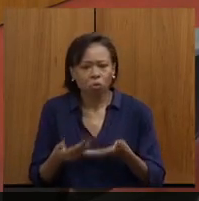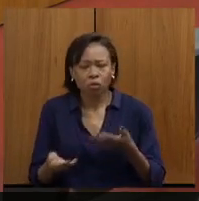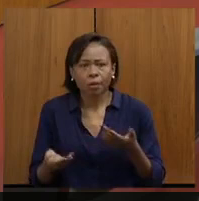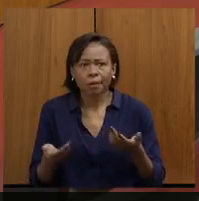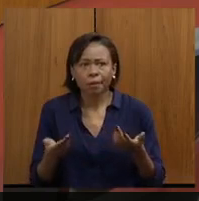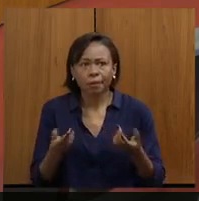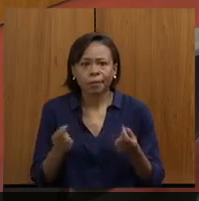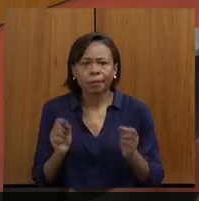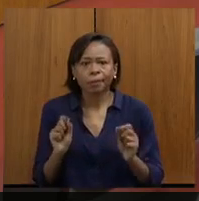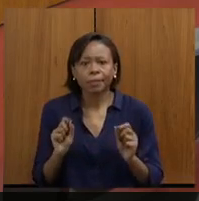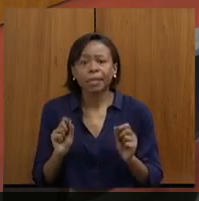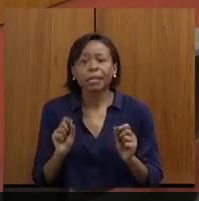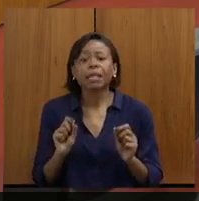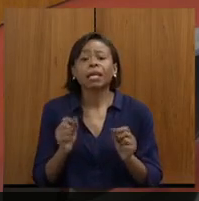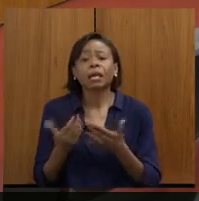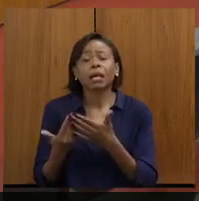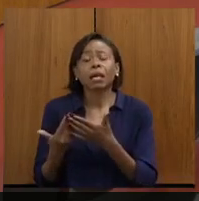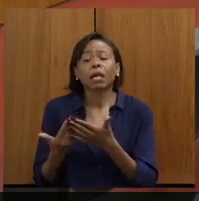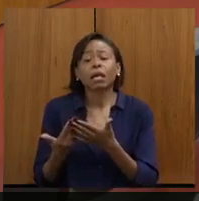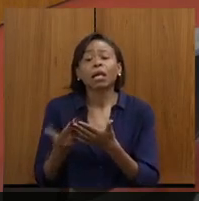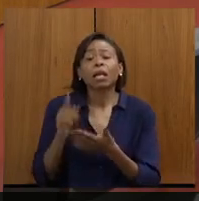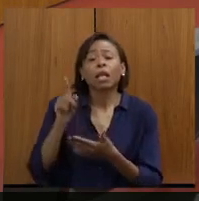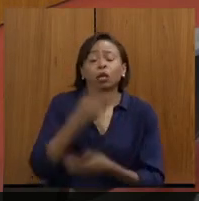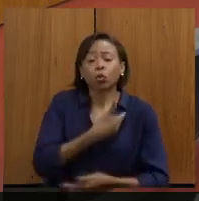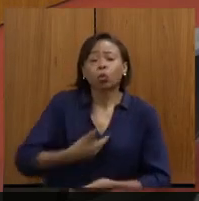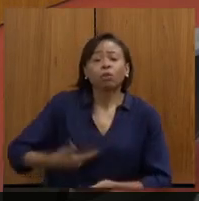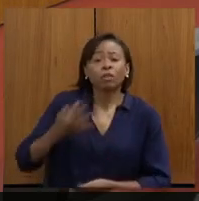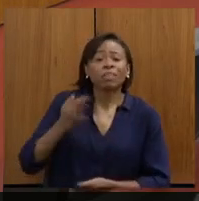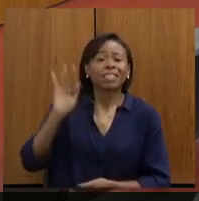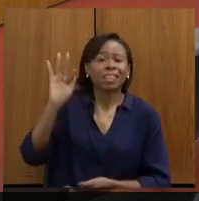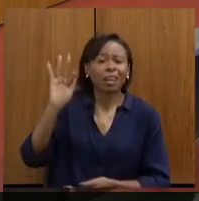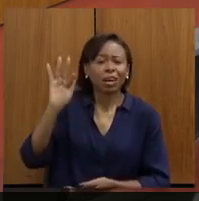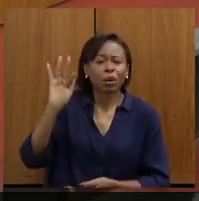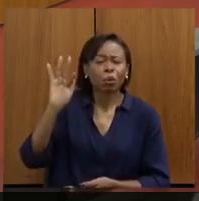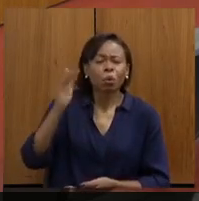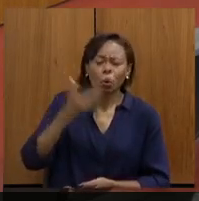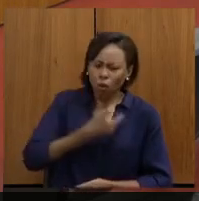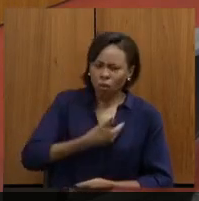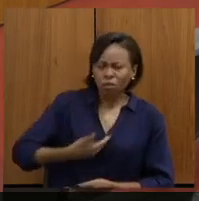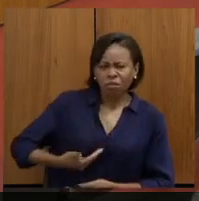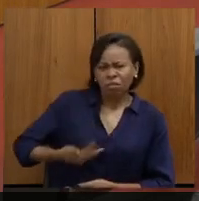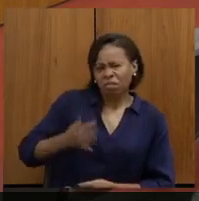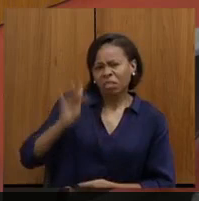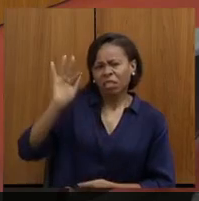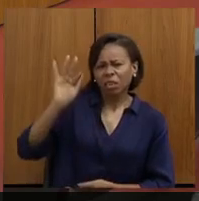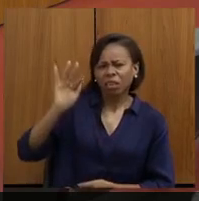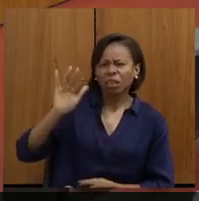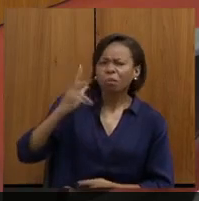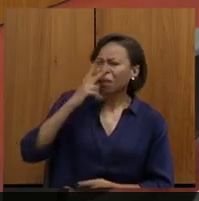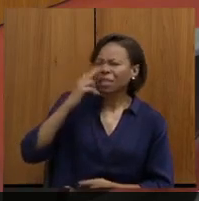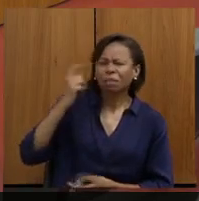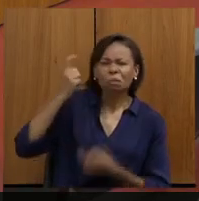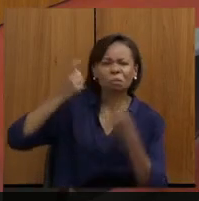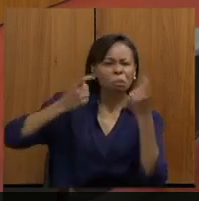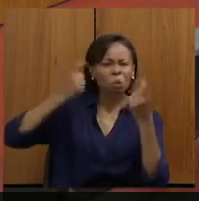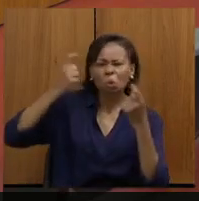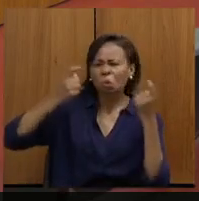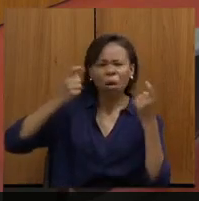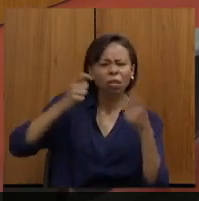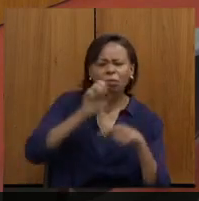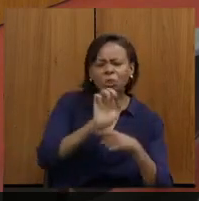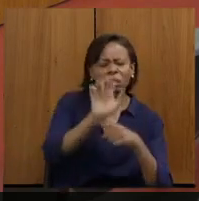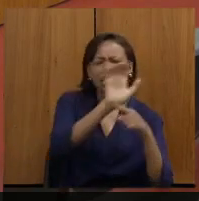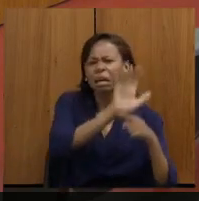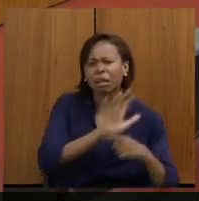de quem está no governo federal, mas, às vezes, a gente sente o governo federal um pouco despreocupado com os estados,